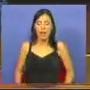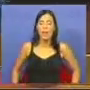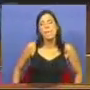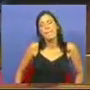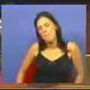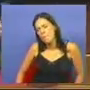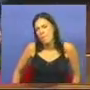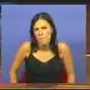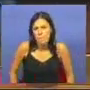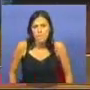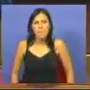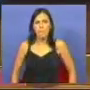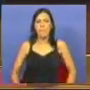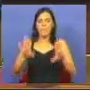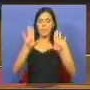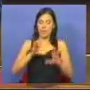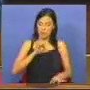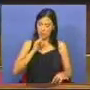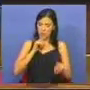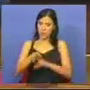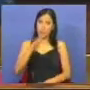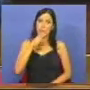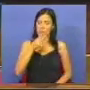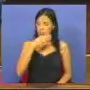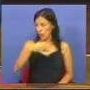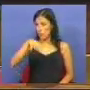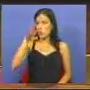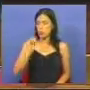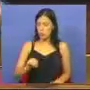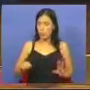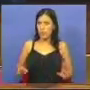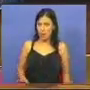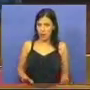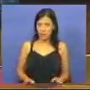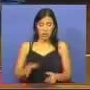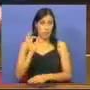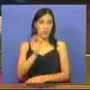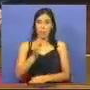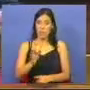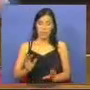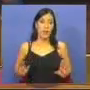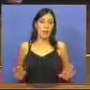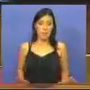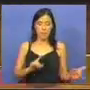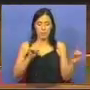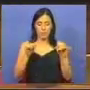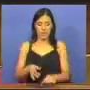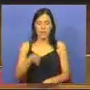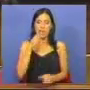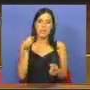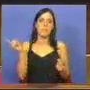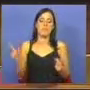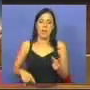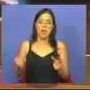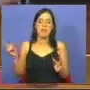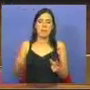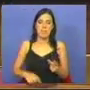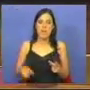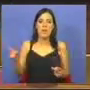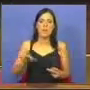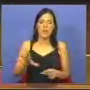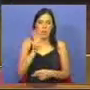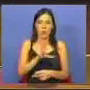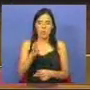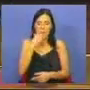Mas, senhoras e senhores deputados, e em especial senhores deputados do Partido Socialista, não vale a pena vir dizer sucessivamente, de uma